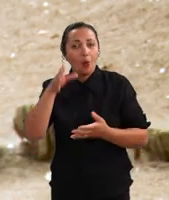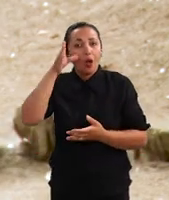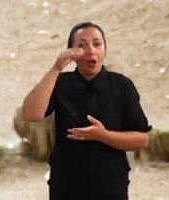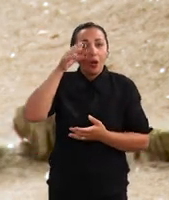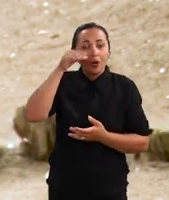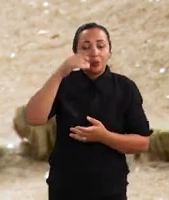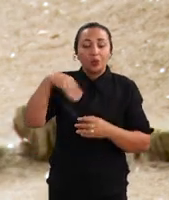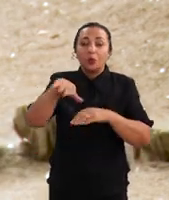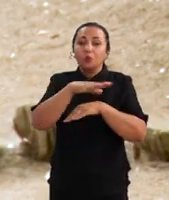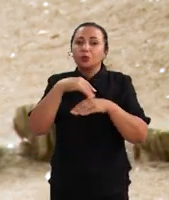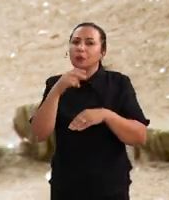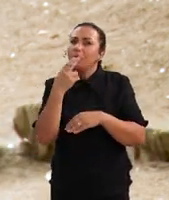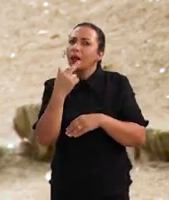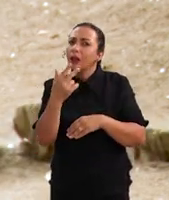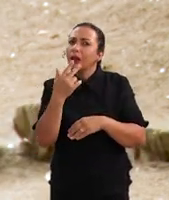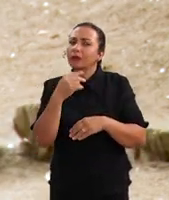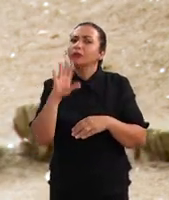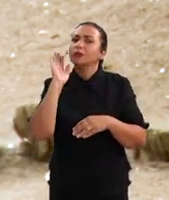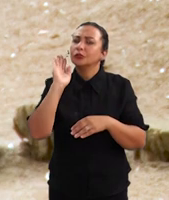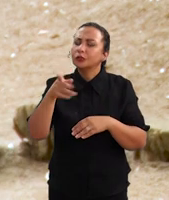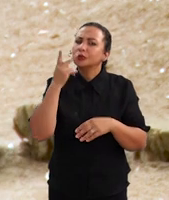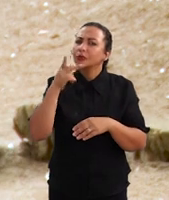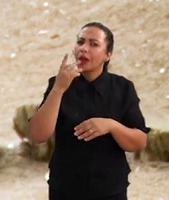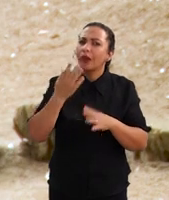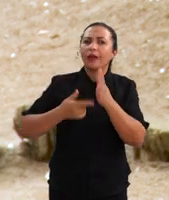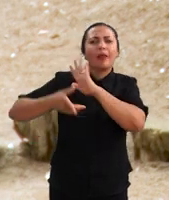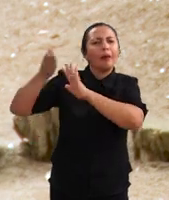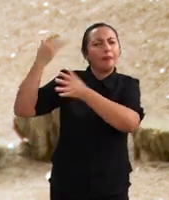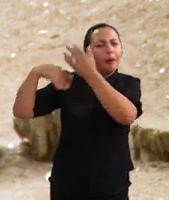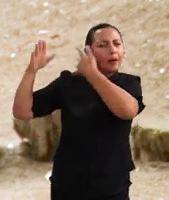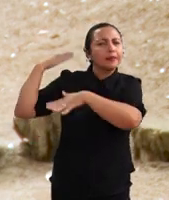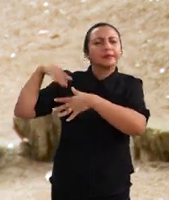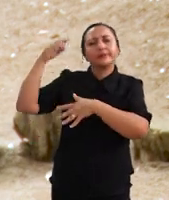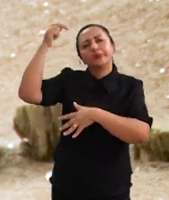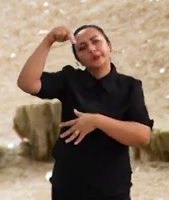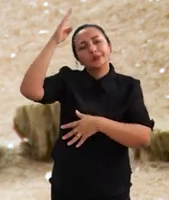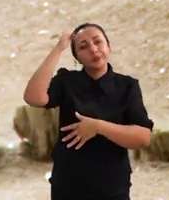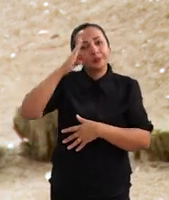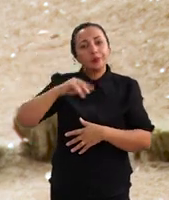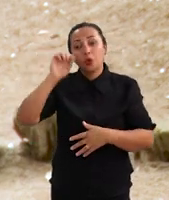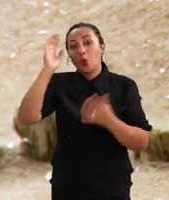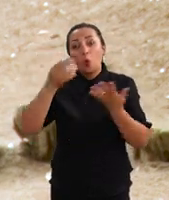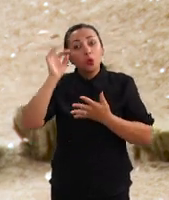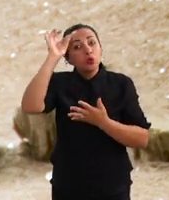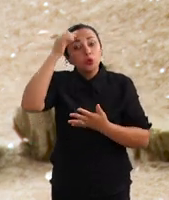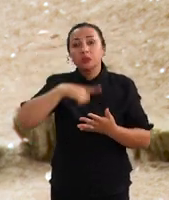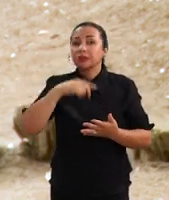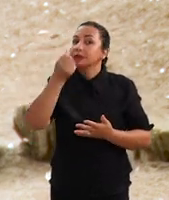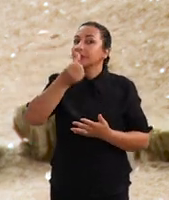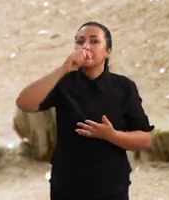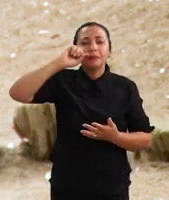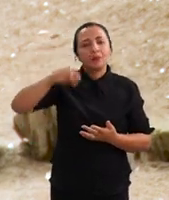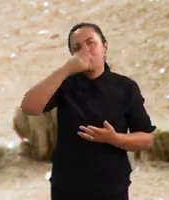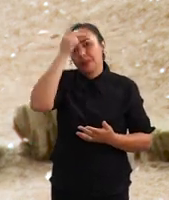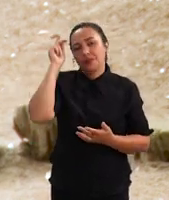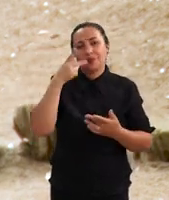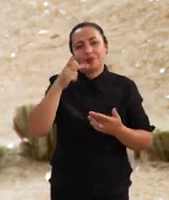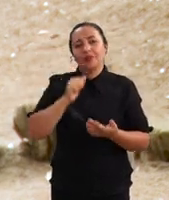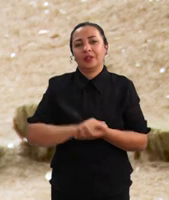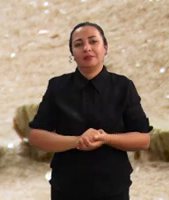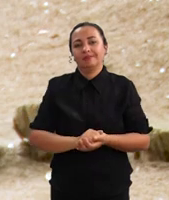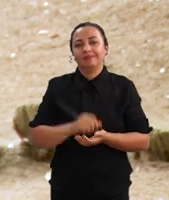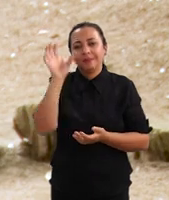Agora, curiosidades sobre um idioma que já foi o mais falado no norte do Brasil, mas hoje só possui cerca de 6 mil falantes na região.